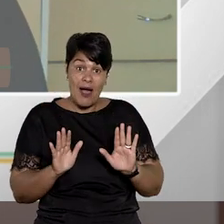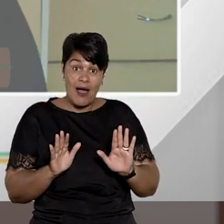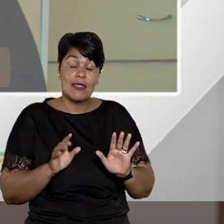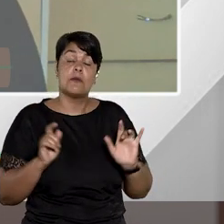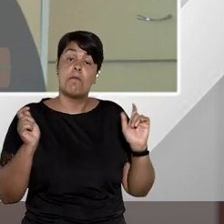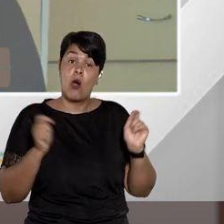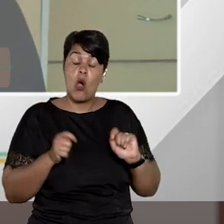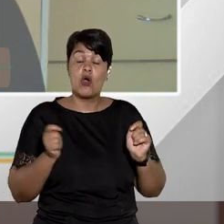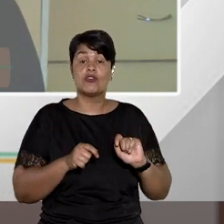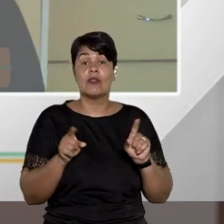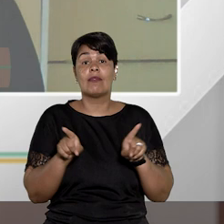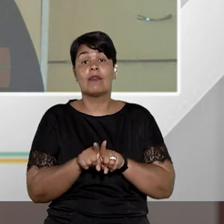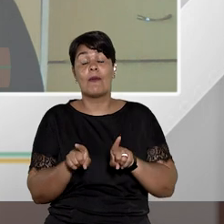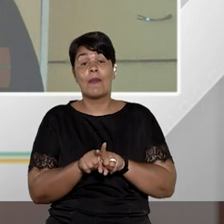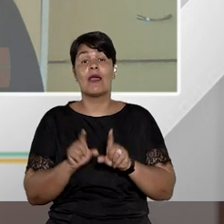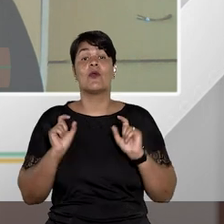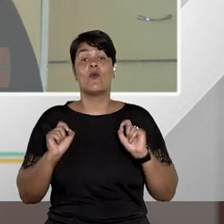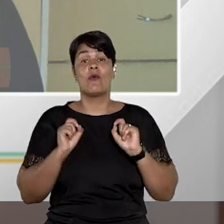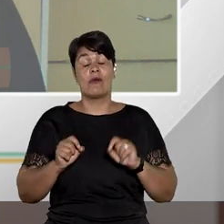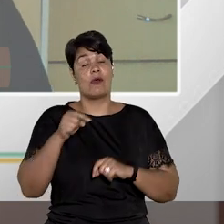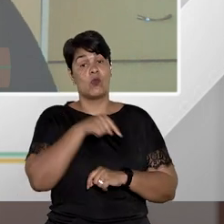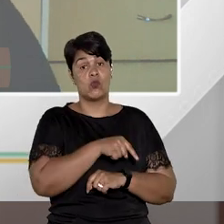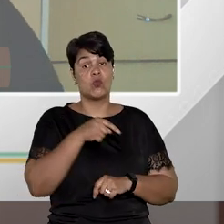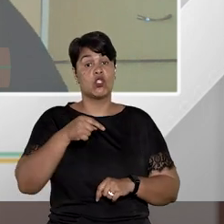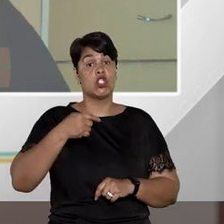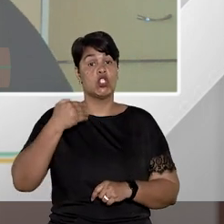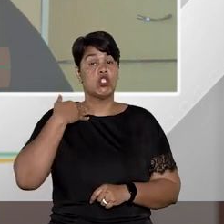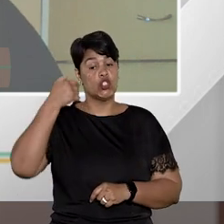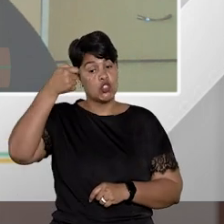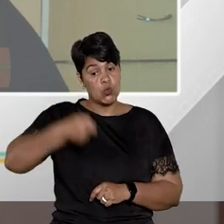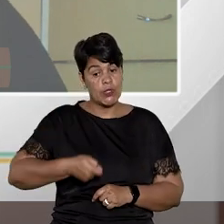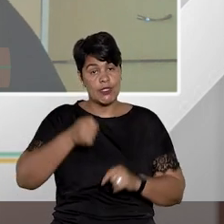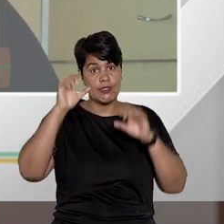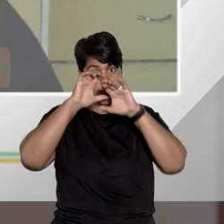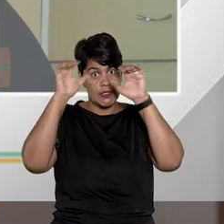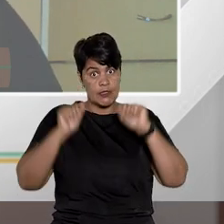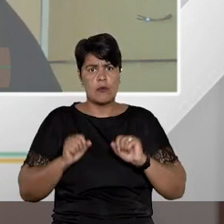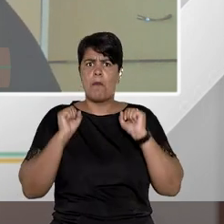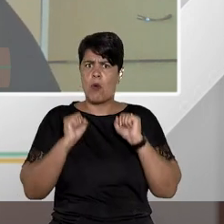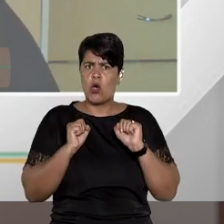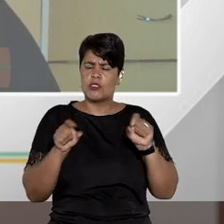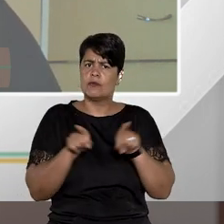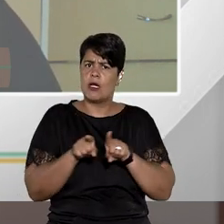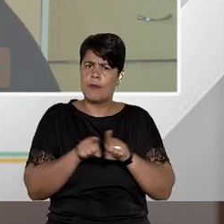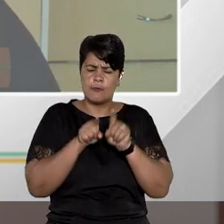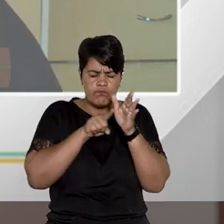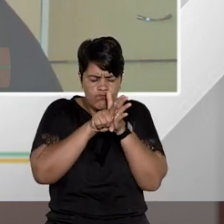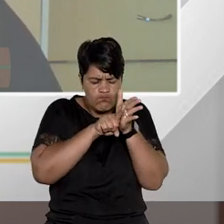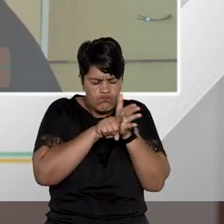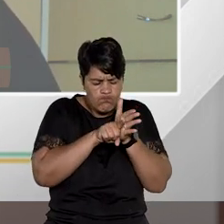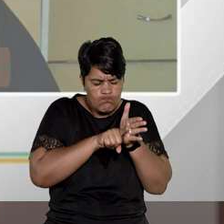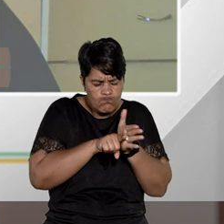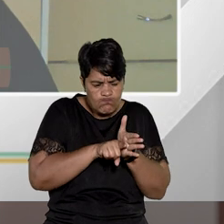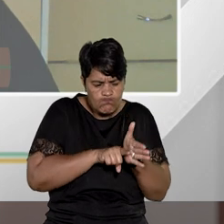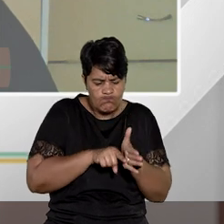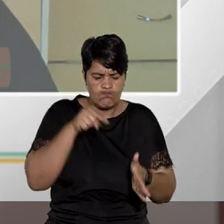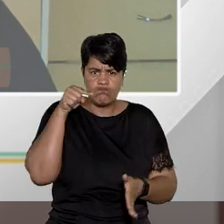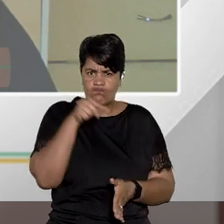possibilita então que os juízes e tribunais olhem até com uma lupa mesmo dentro dessa